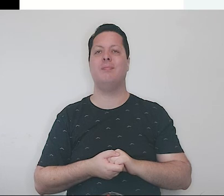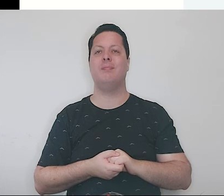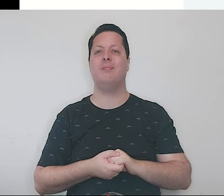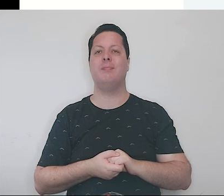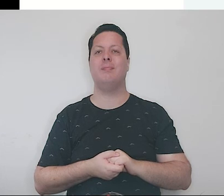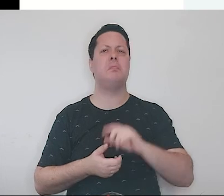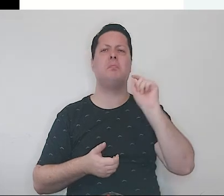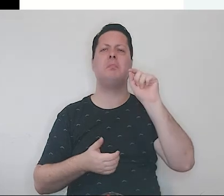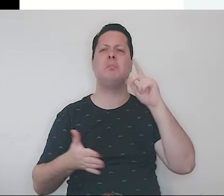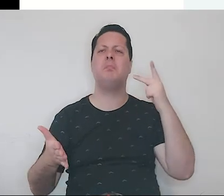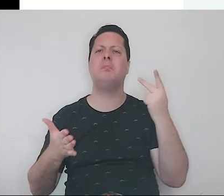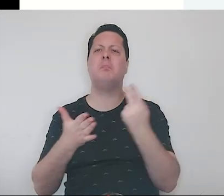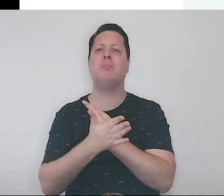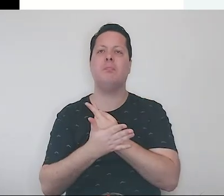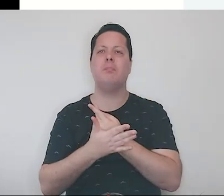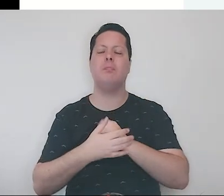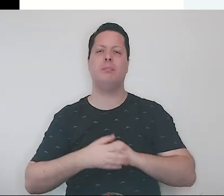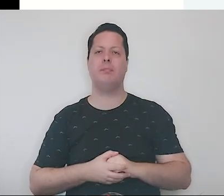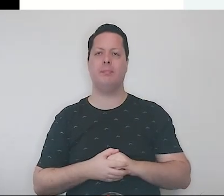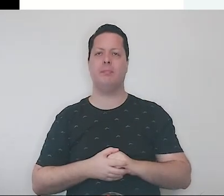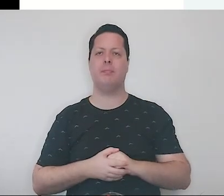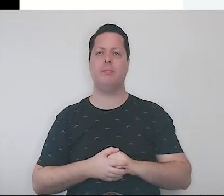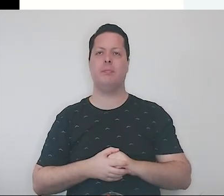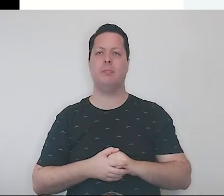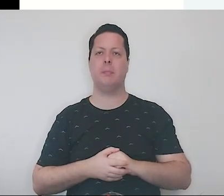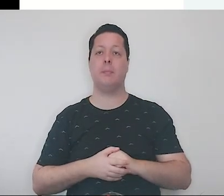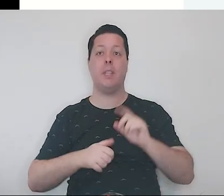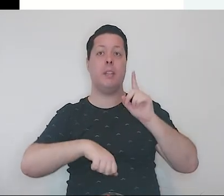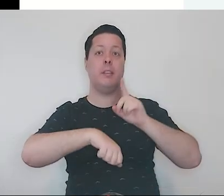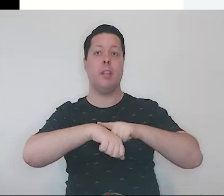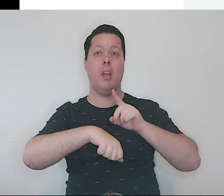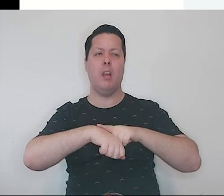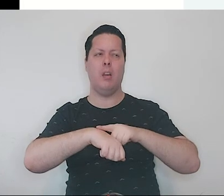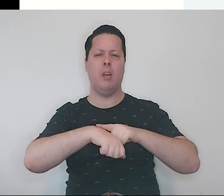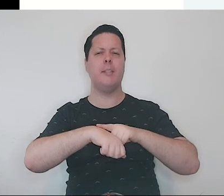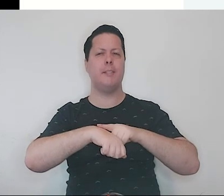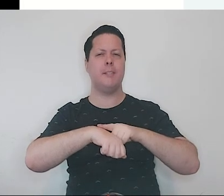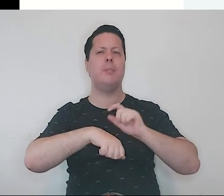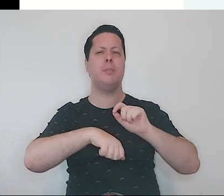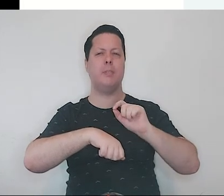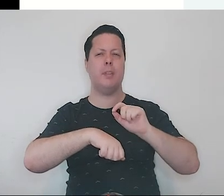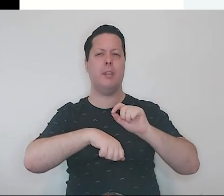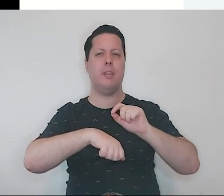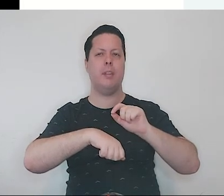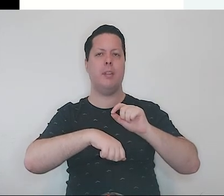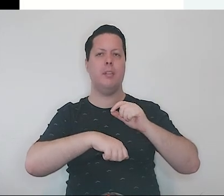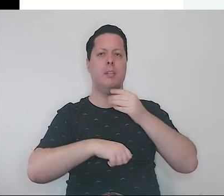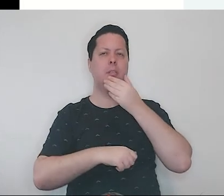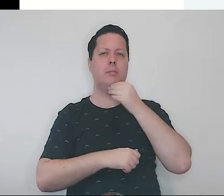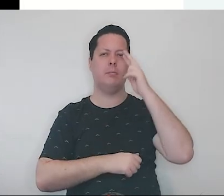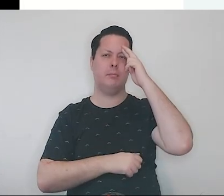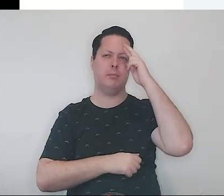E aí, o que que aconteceu? Tomando conhecimento desse segredo, o do goi, o